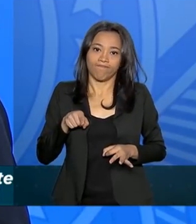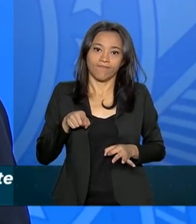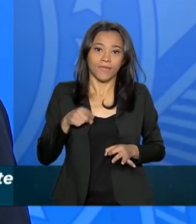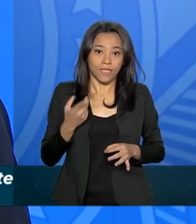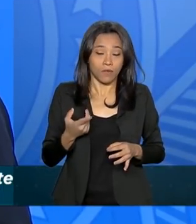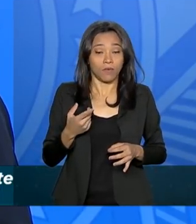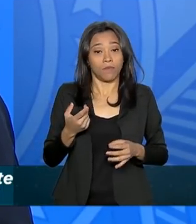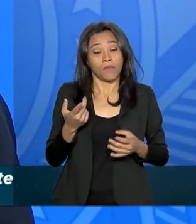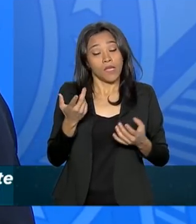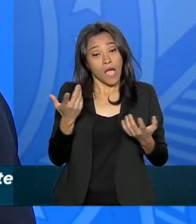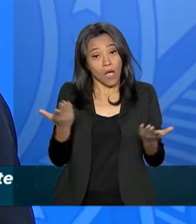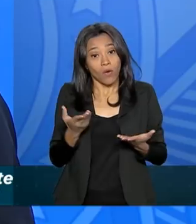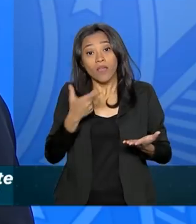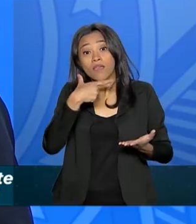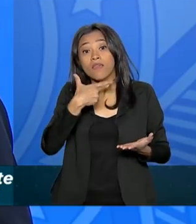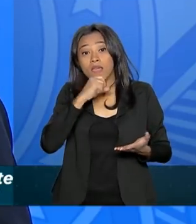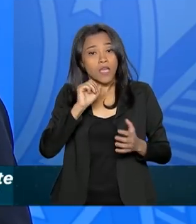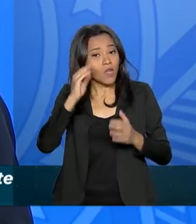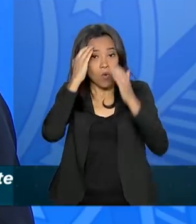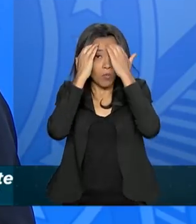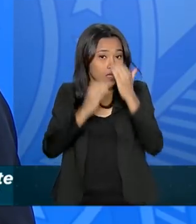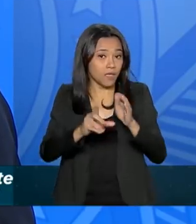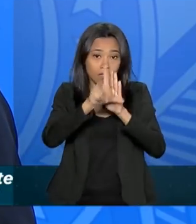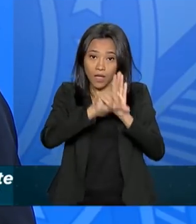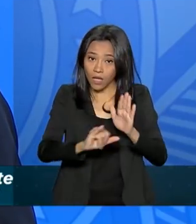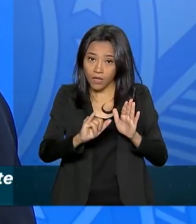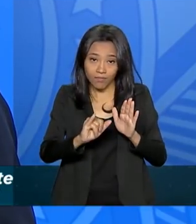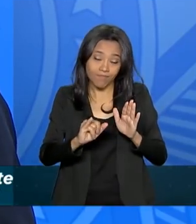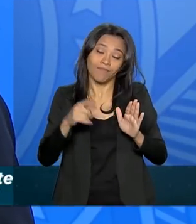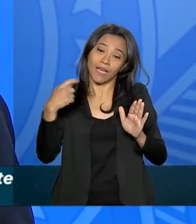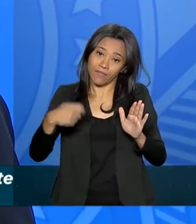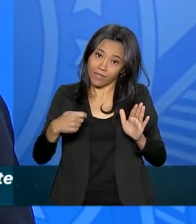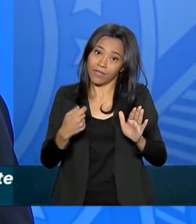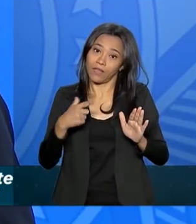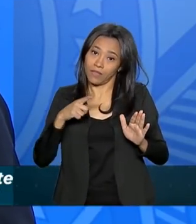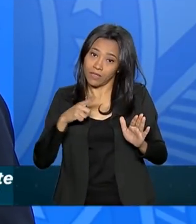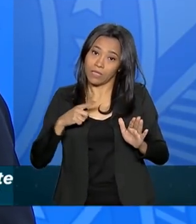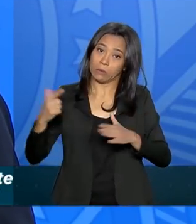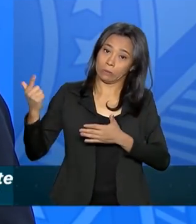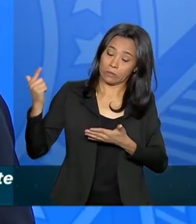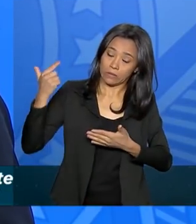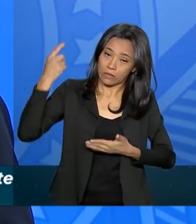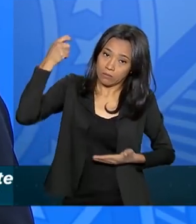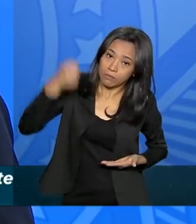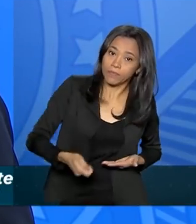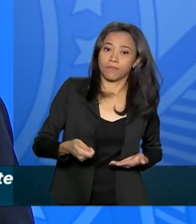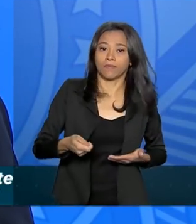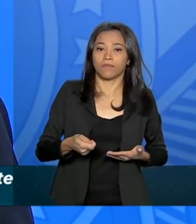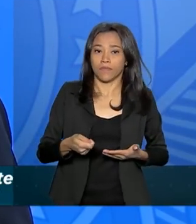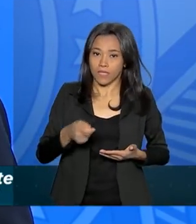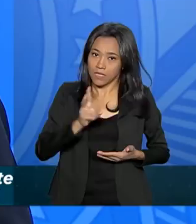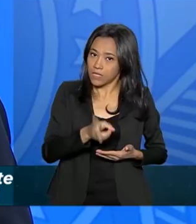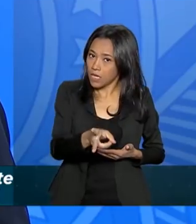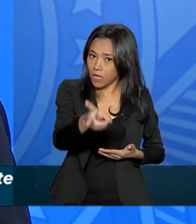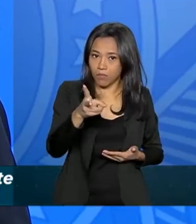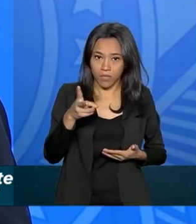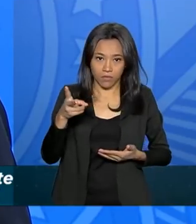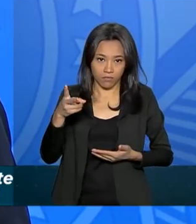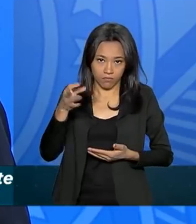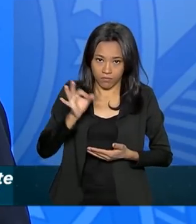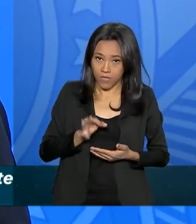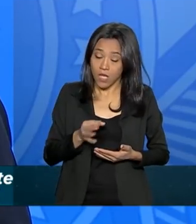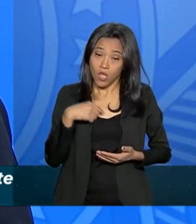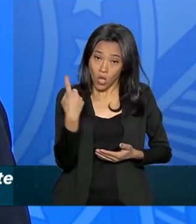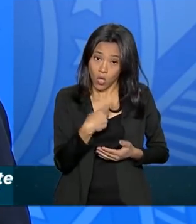que botar na cabeça uma coisa, se a Força Segurança entrar em campo, de qualquer maneira, a Força Segurança vai sempre estar certa. Nós